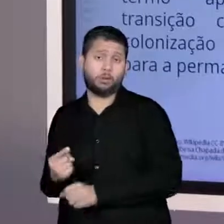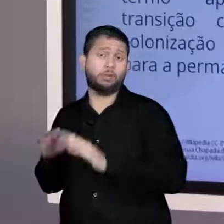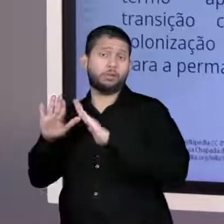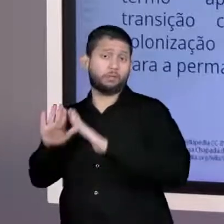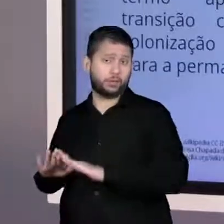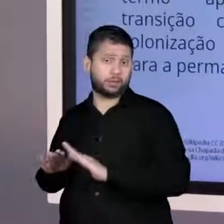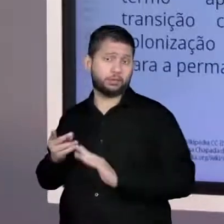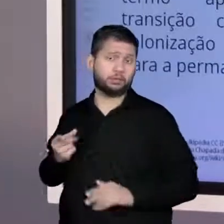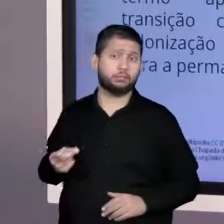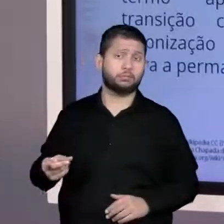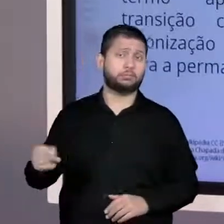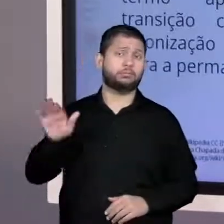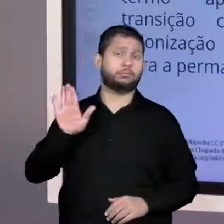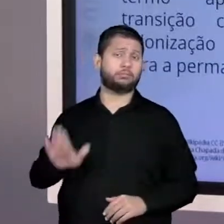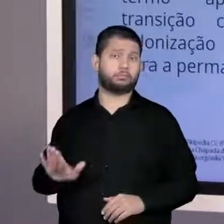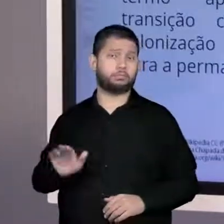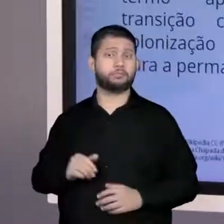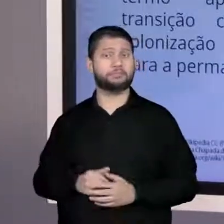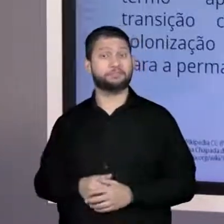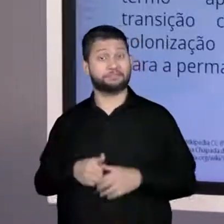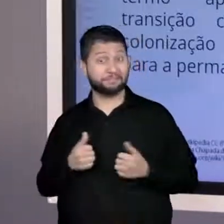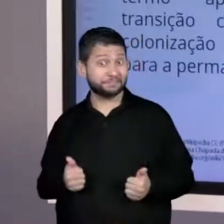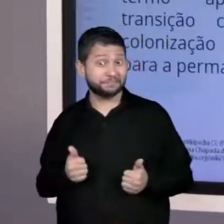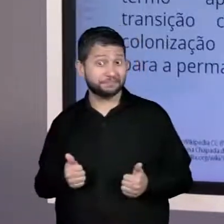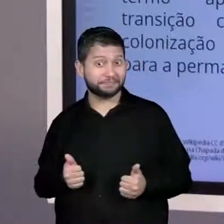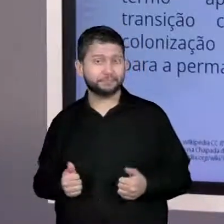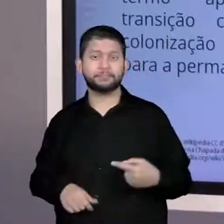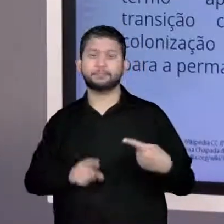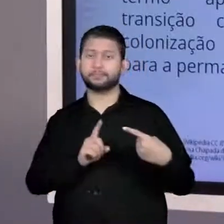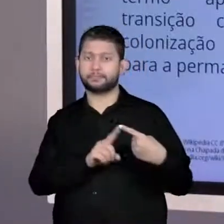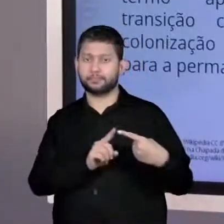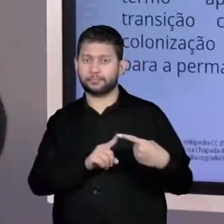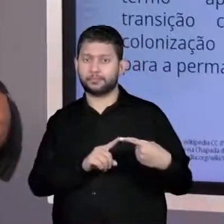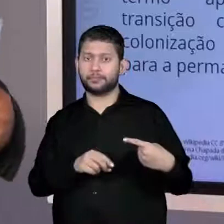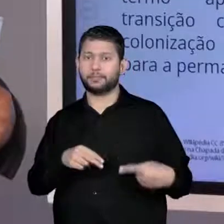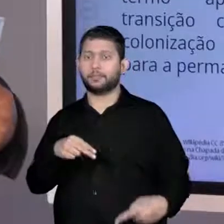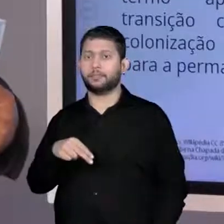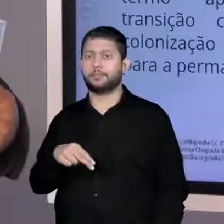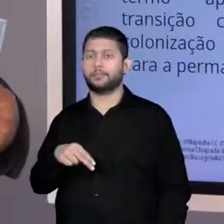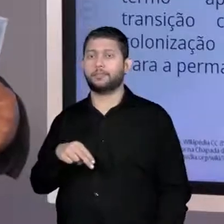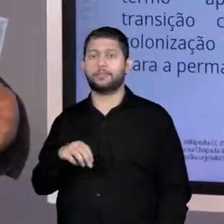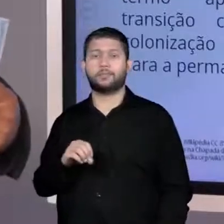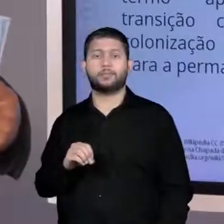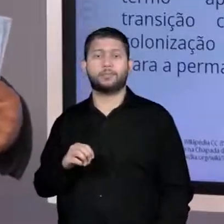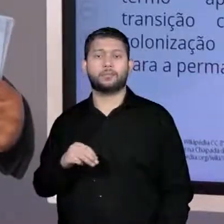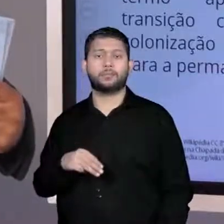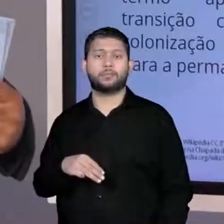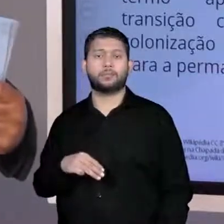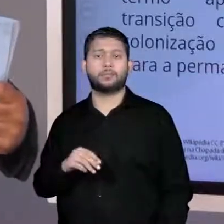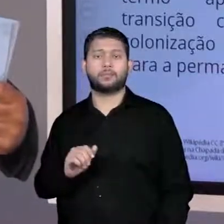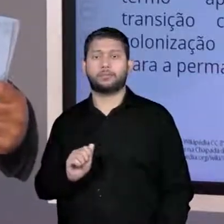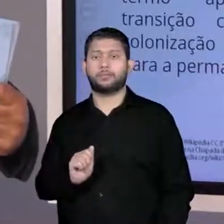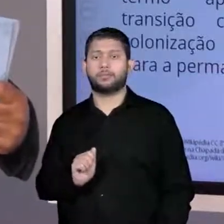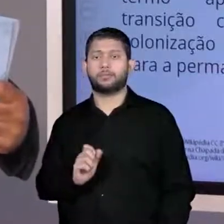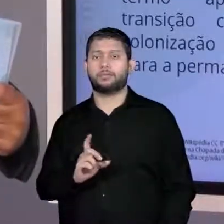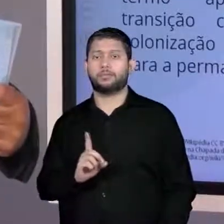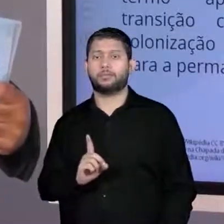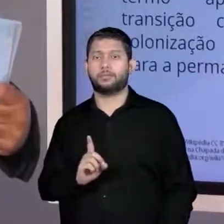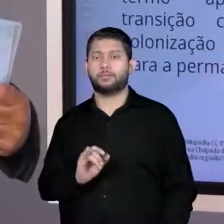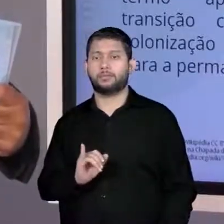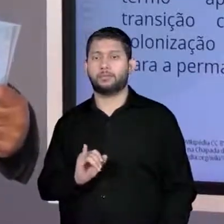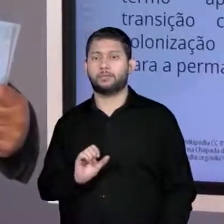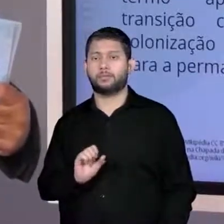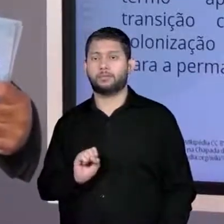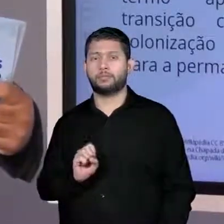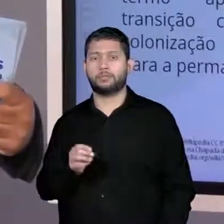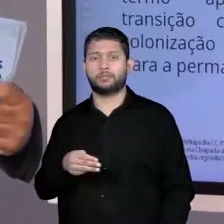naquele lugar. Muito bem. Então, a gente tem aí a presença do nomadismo, o povo que migra de lugar para lugar,